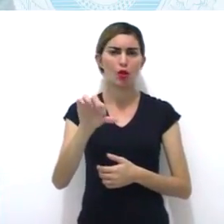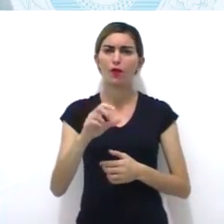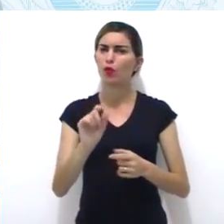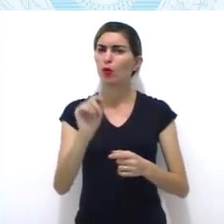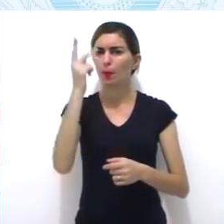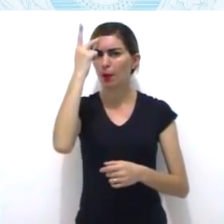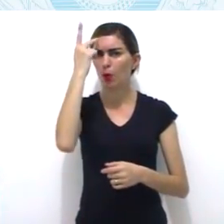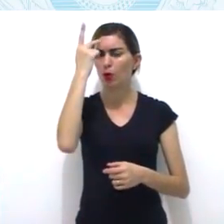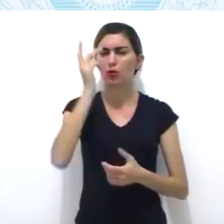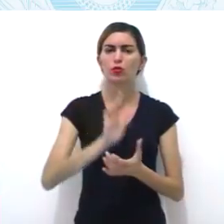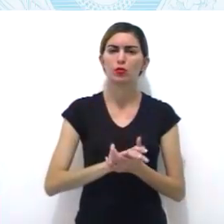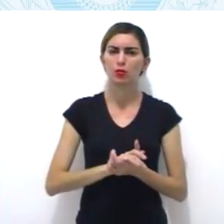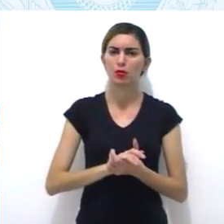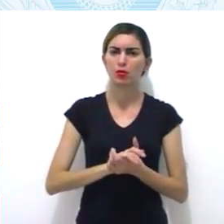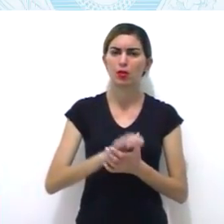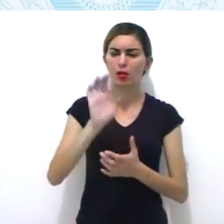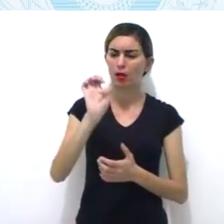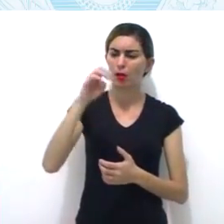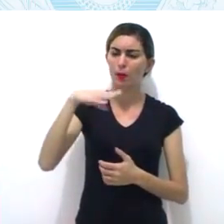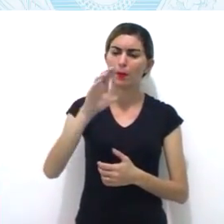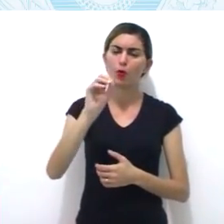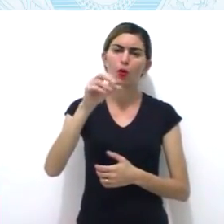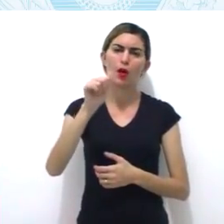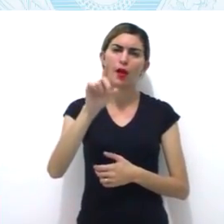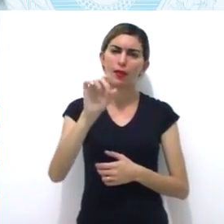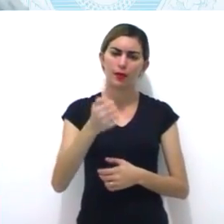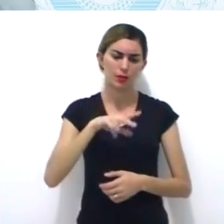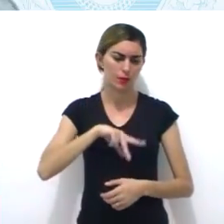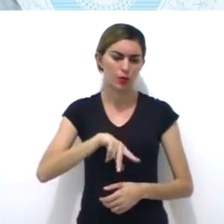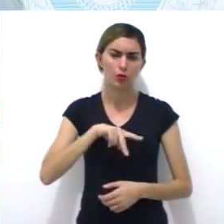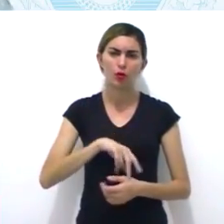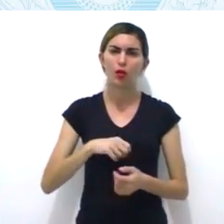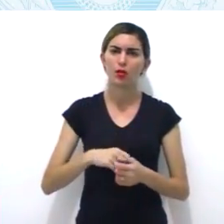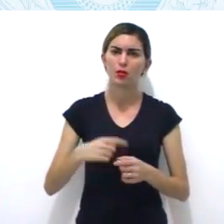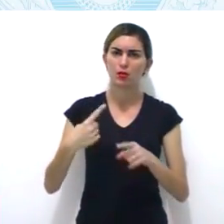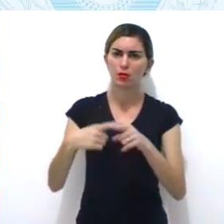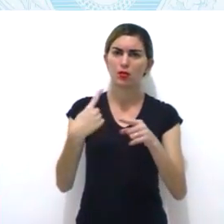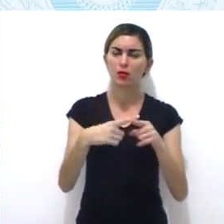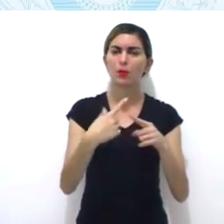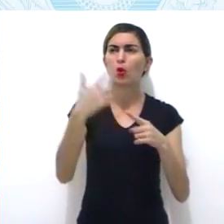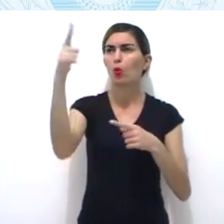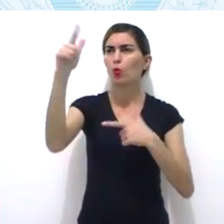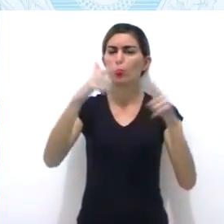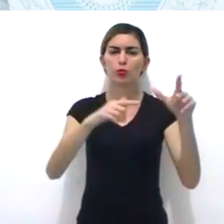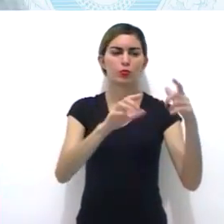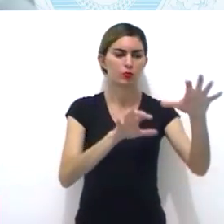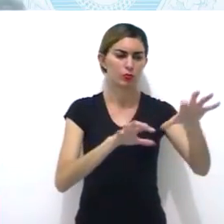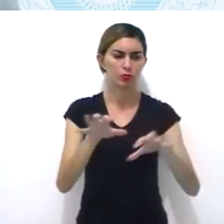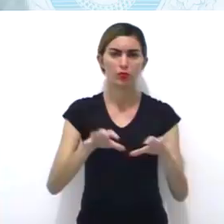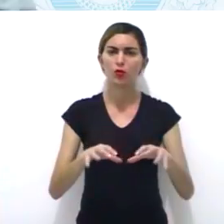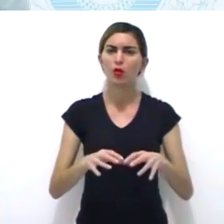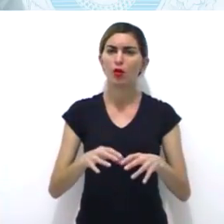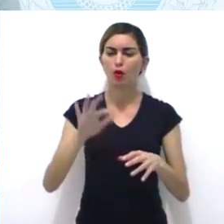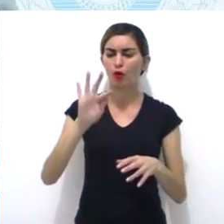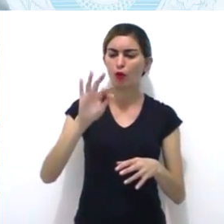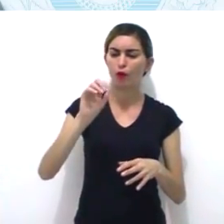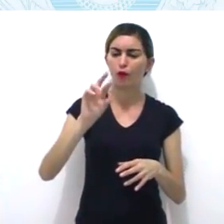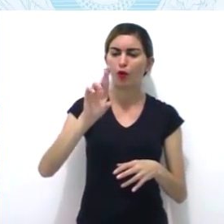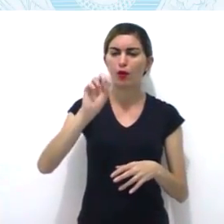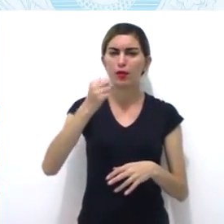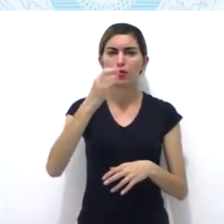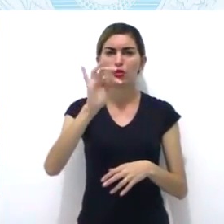Forasteiros, né? O confronto tinha como causa principal a disputa pessoal